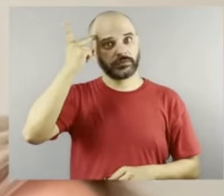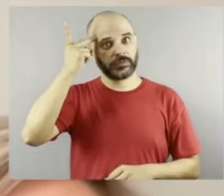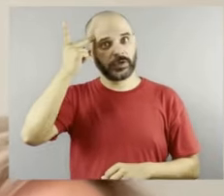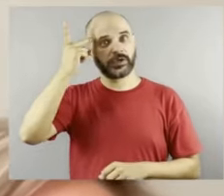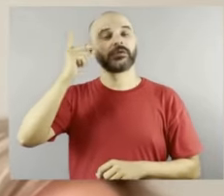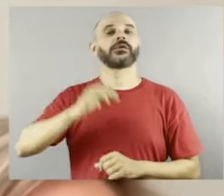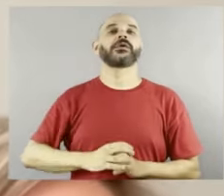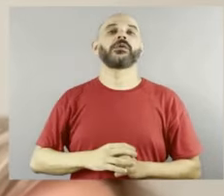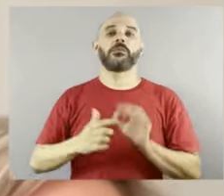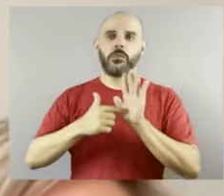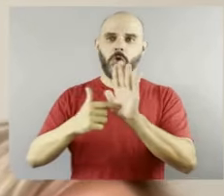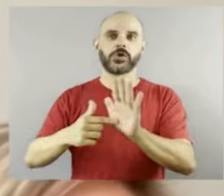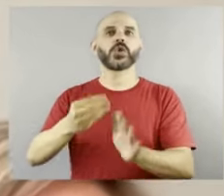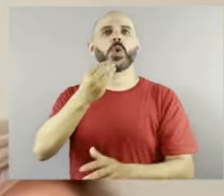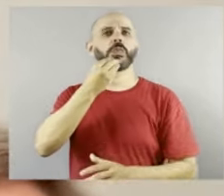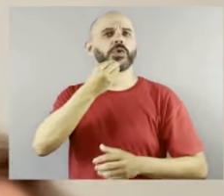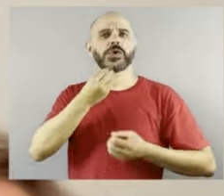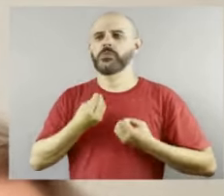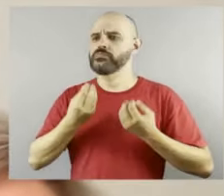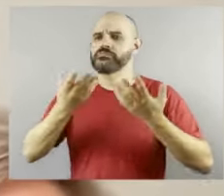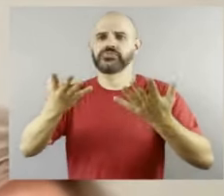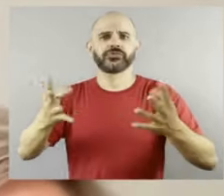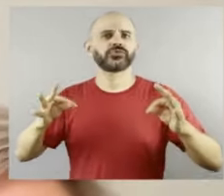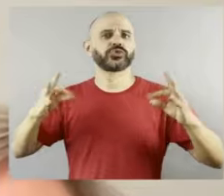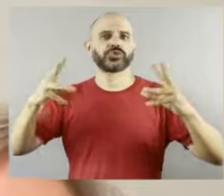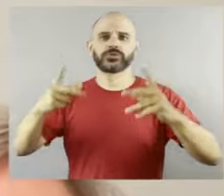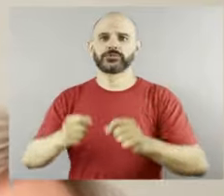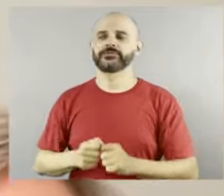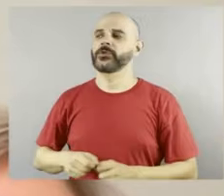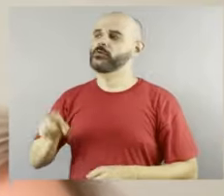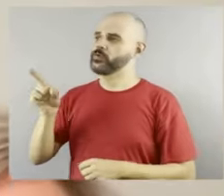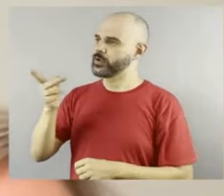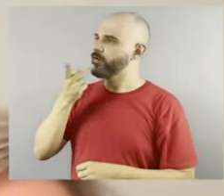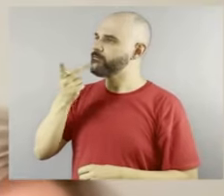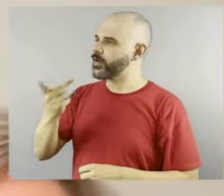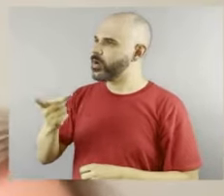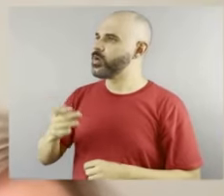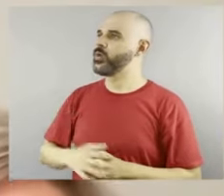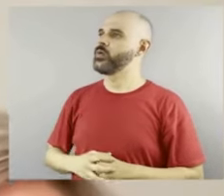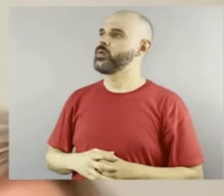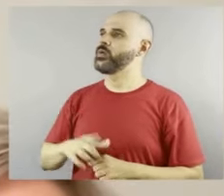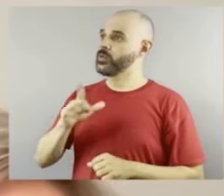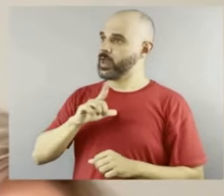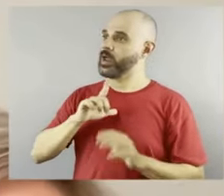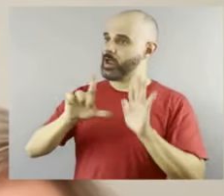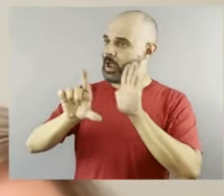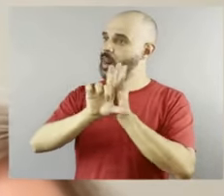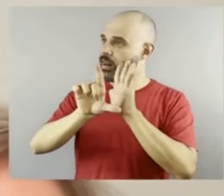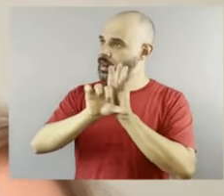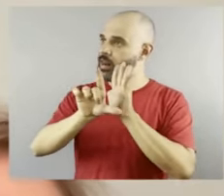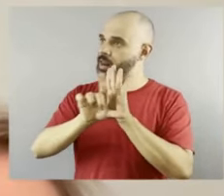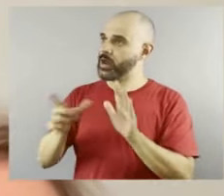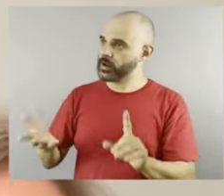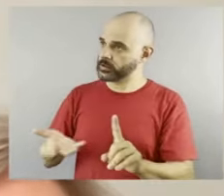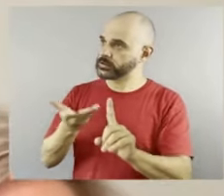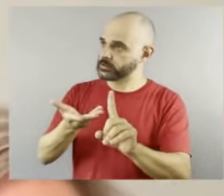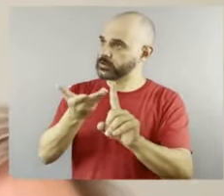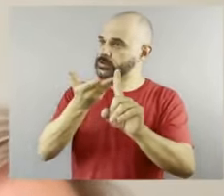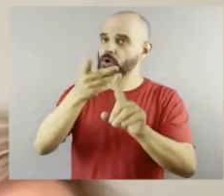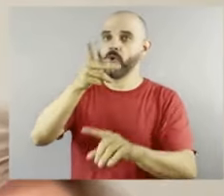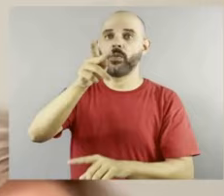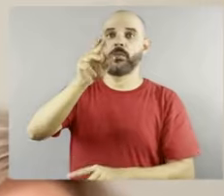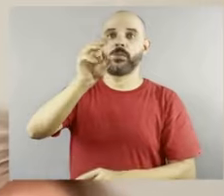você falou uma coisa muito curiosa, né, que são as leis de incentivo também, né, o PROAC é um programa de editais do estado de São Paulo,